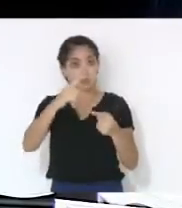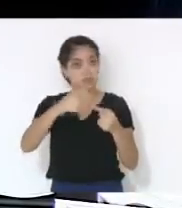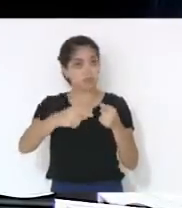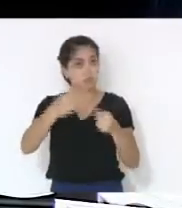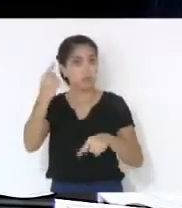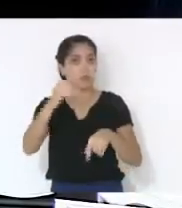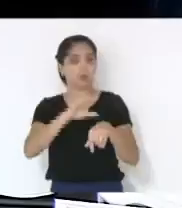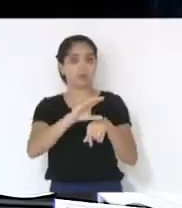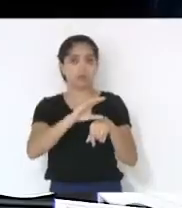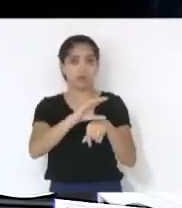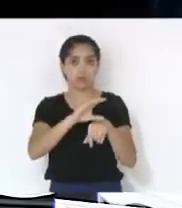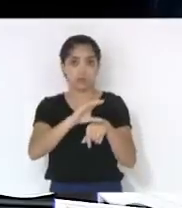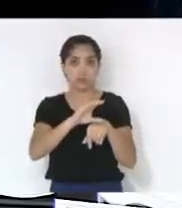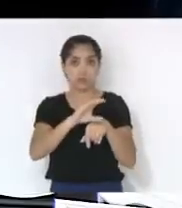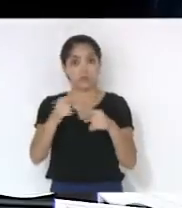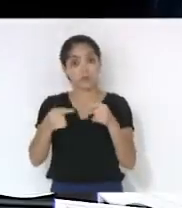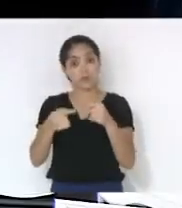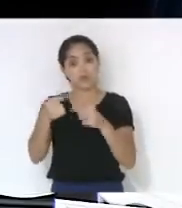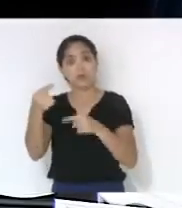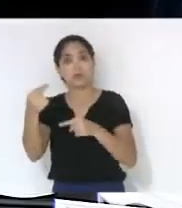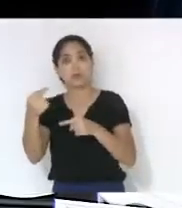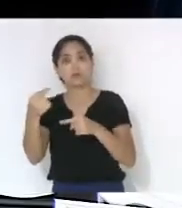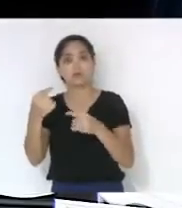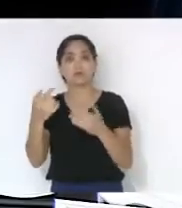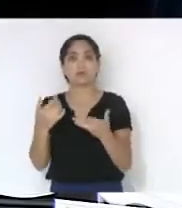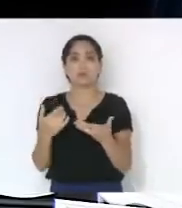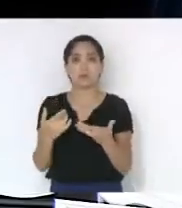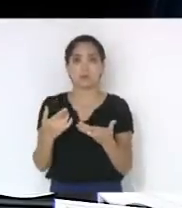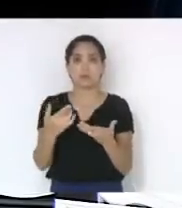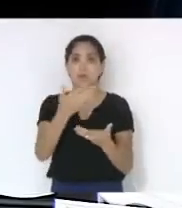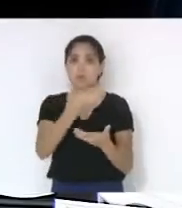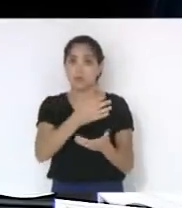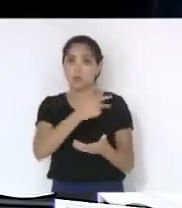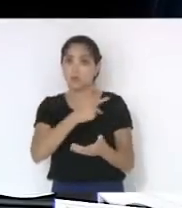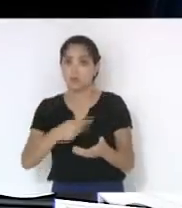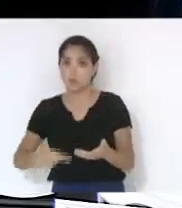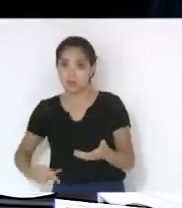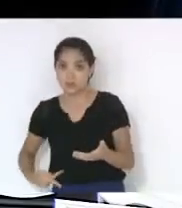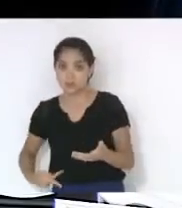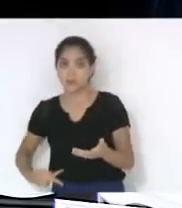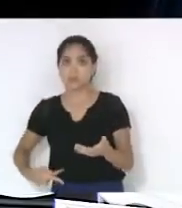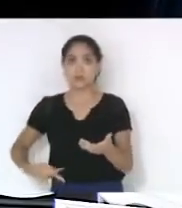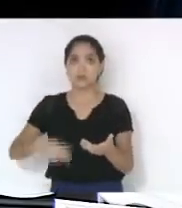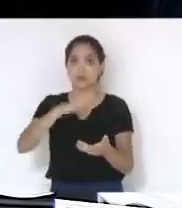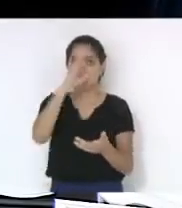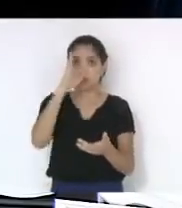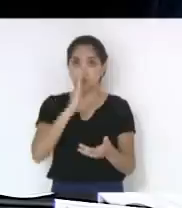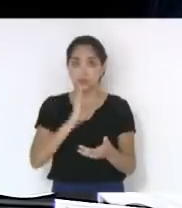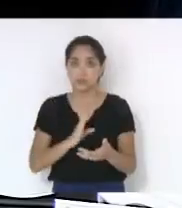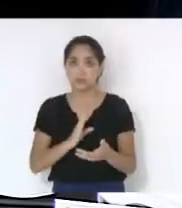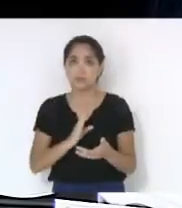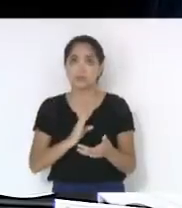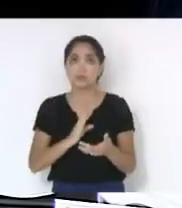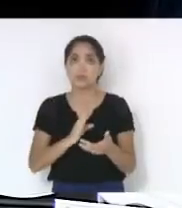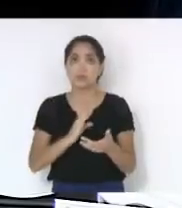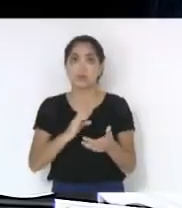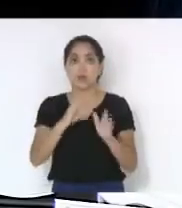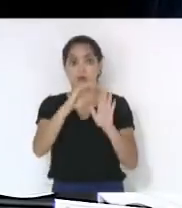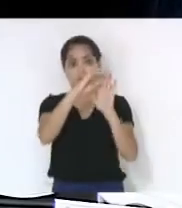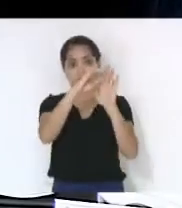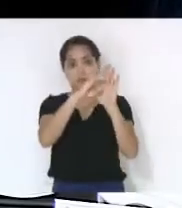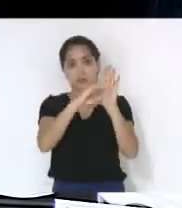inconstitucional o que o presidente da República faz com relação à lista tríplice